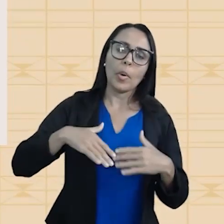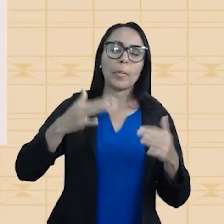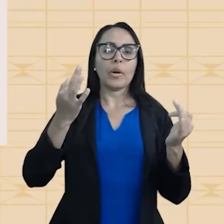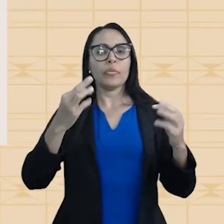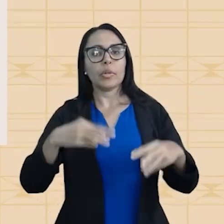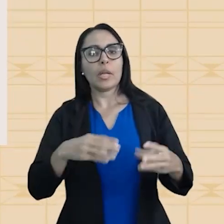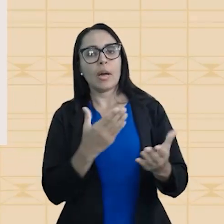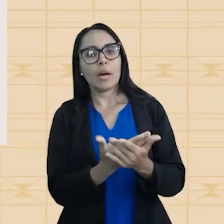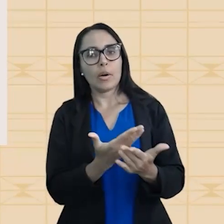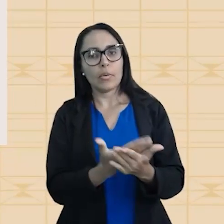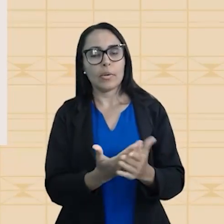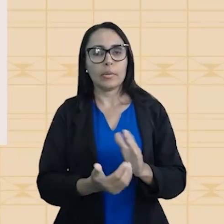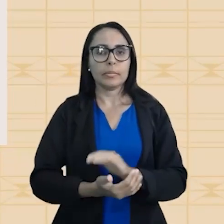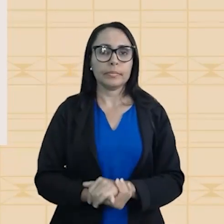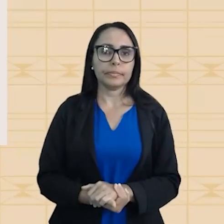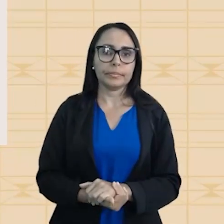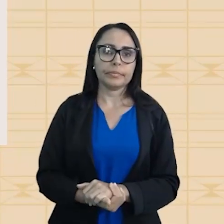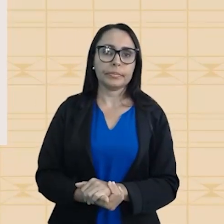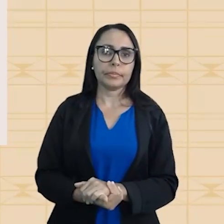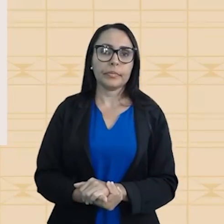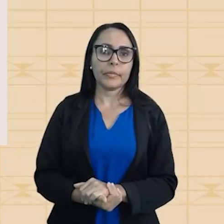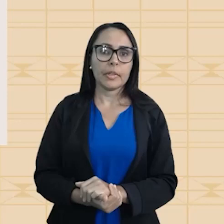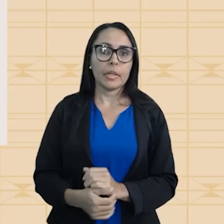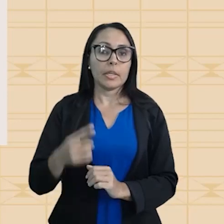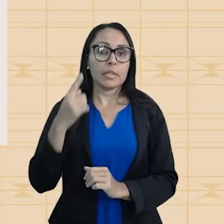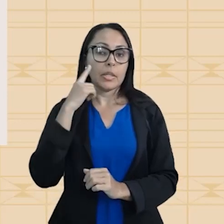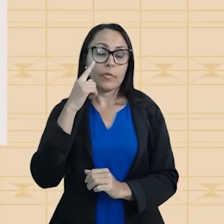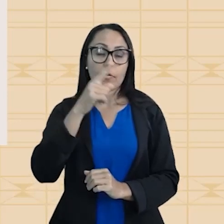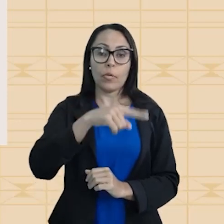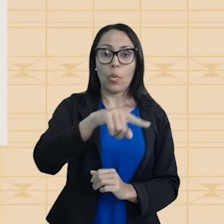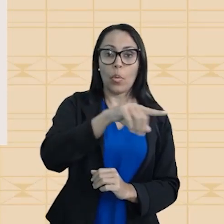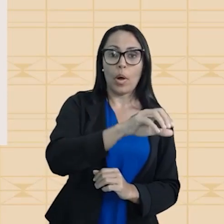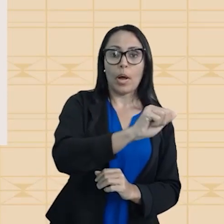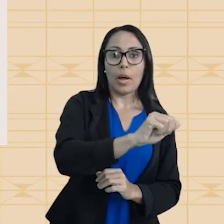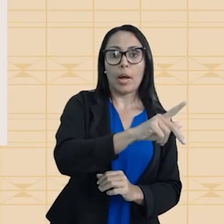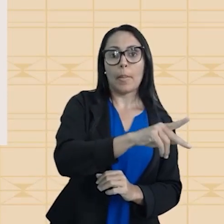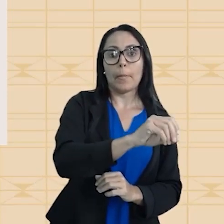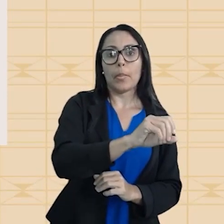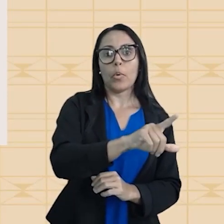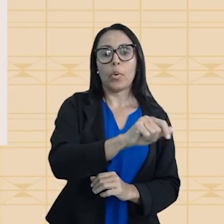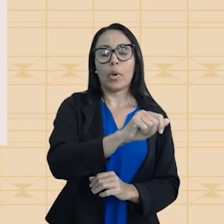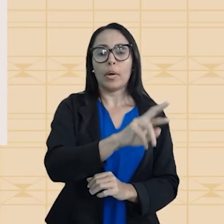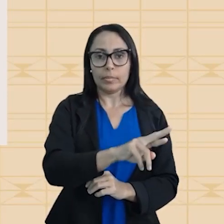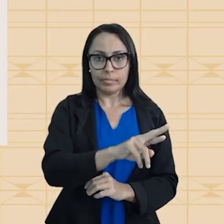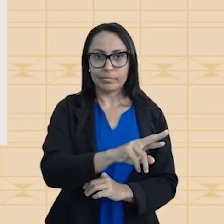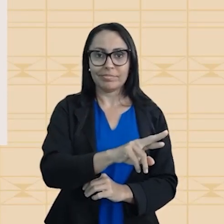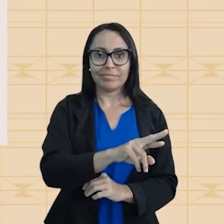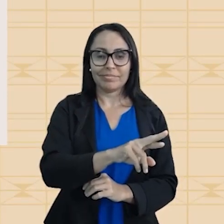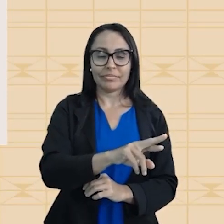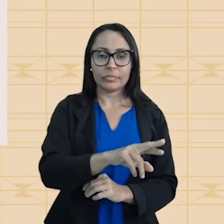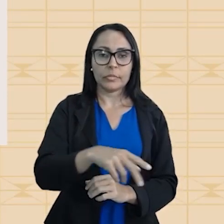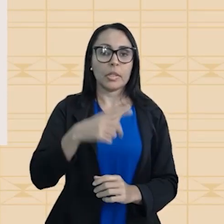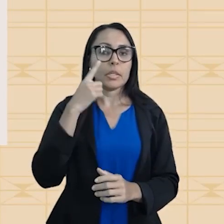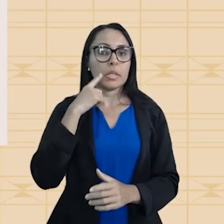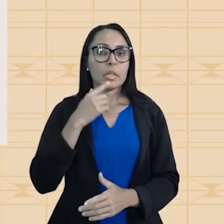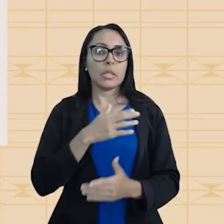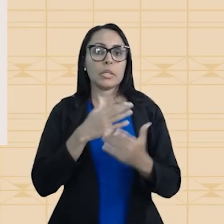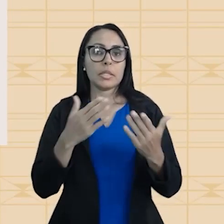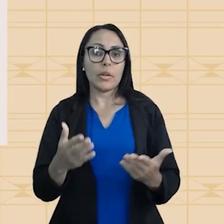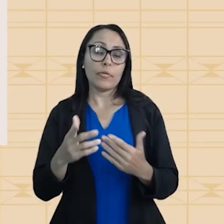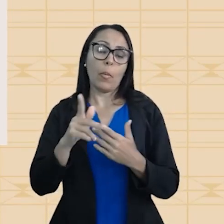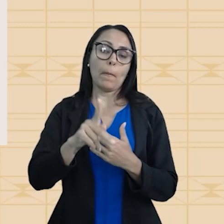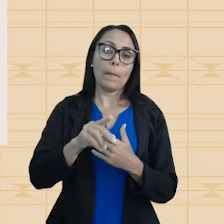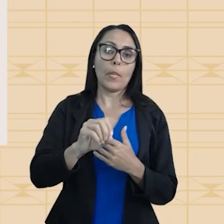para finalizar a aula com calma. Se for apolar, dipolo induzido. Se for